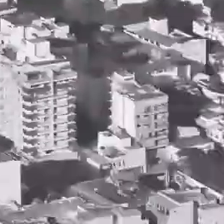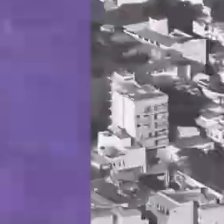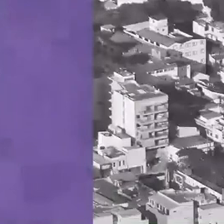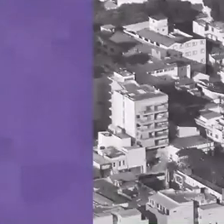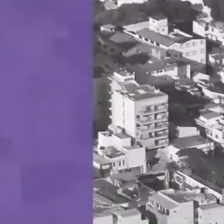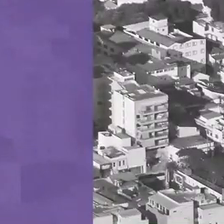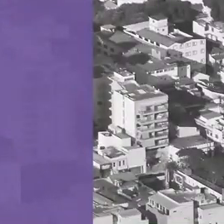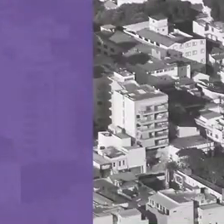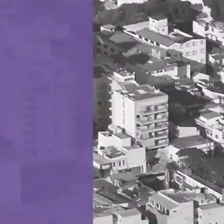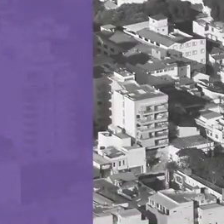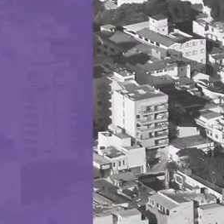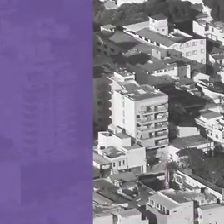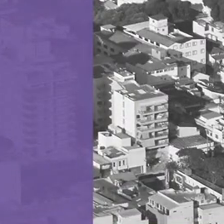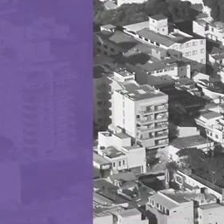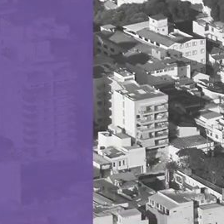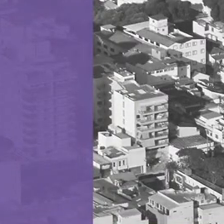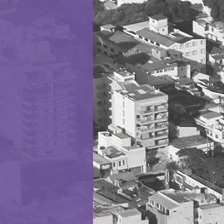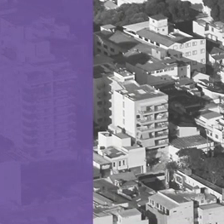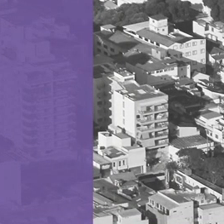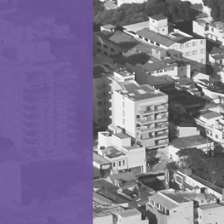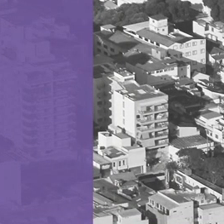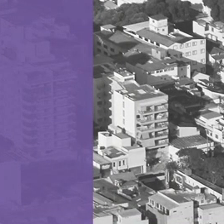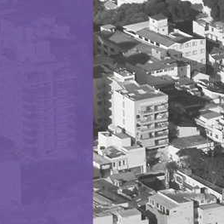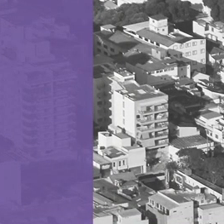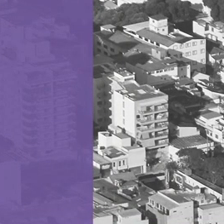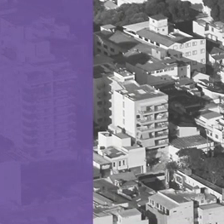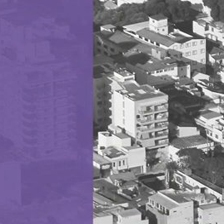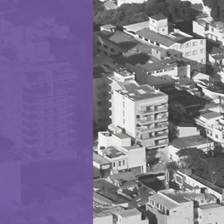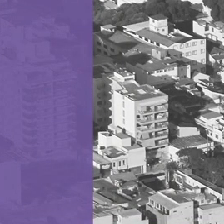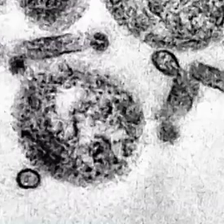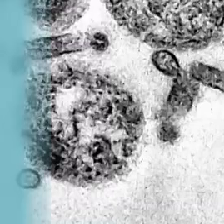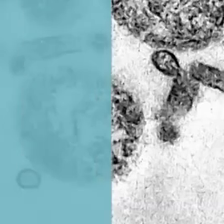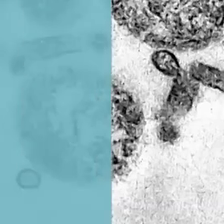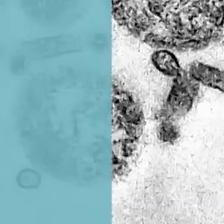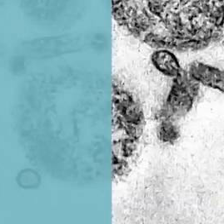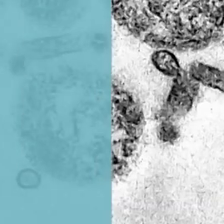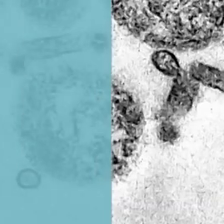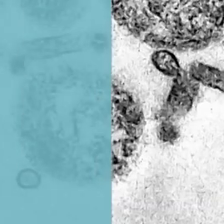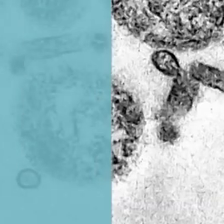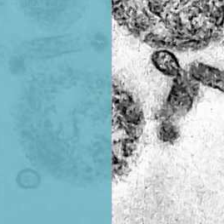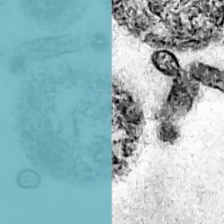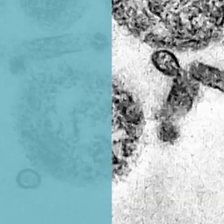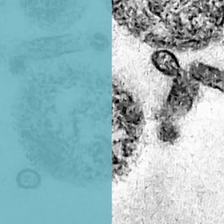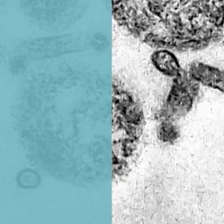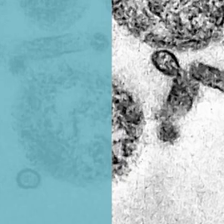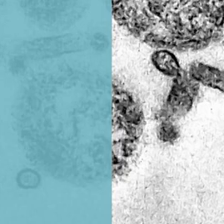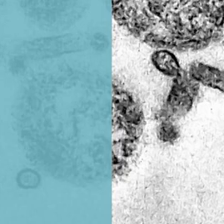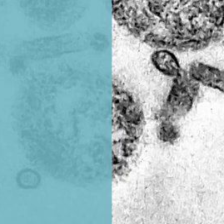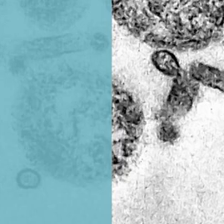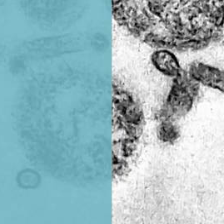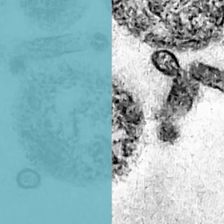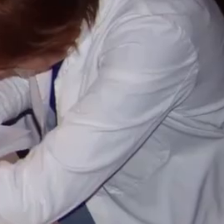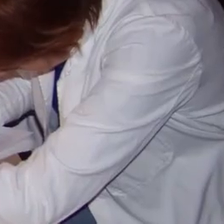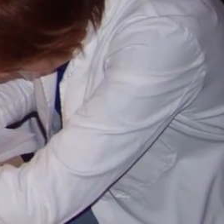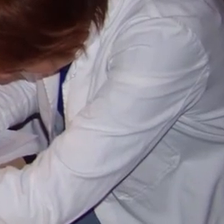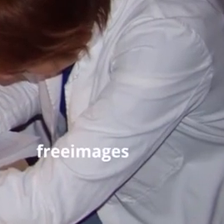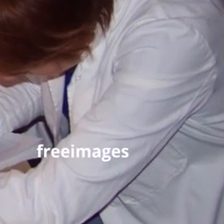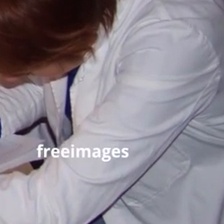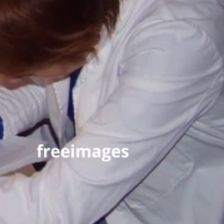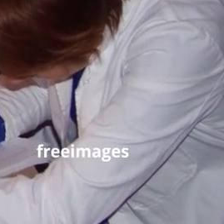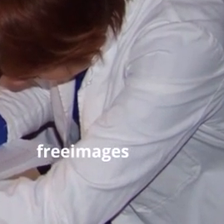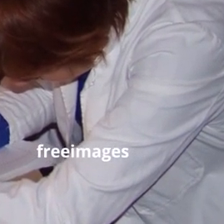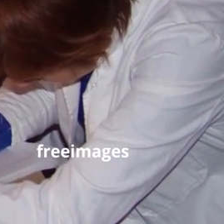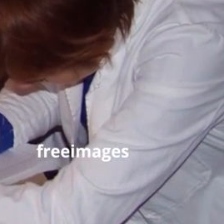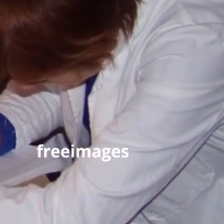Nessa temporada, dois cursos, Democracia, Desigualdades e Direitos e Saúde e Ciência em Tempos de Pandemia. A